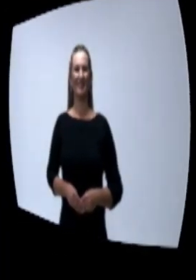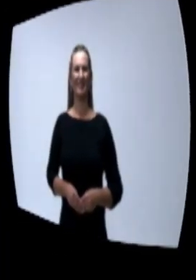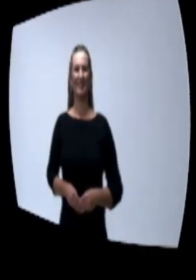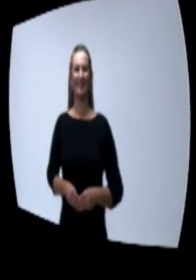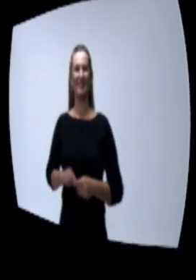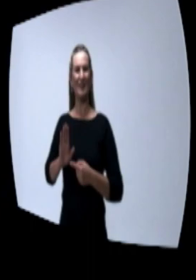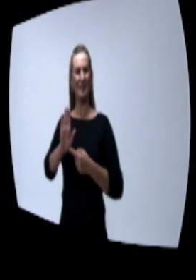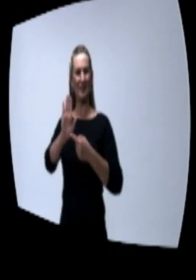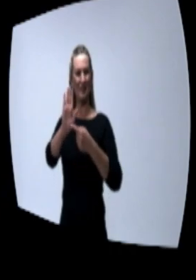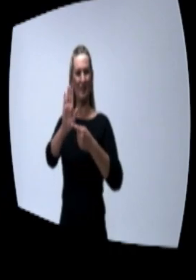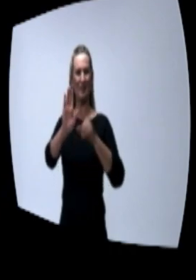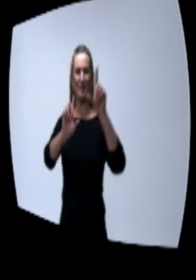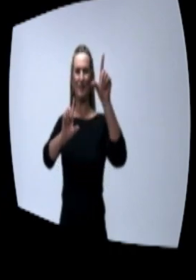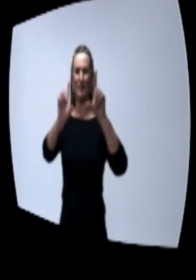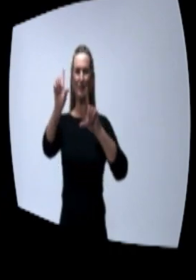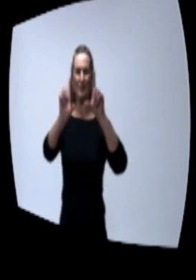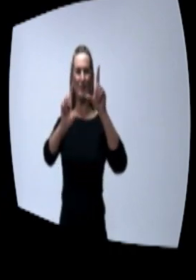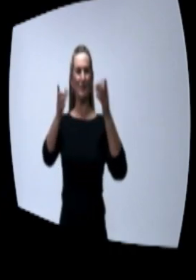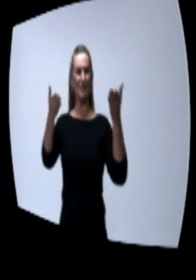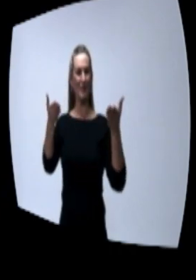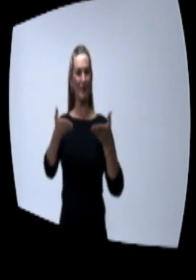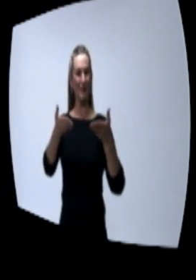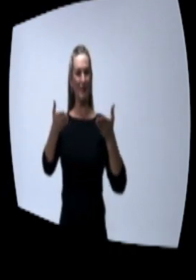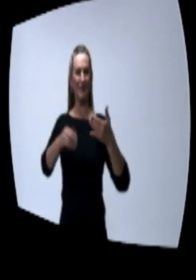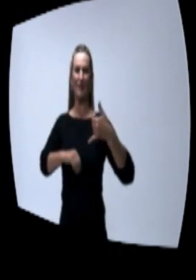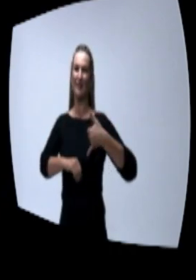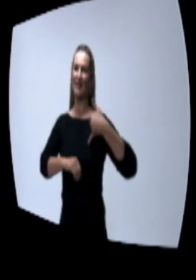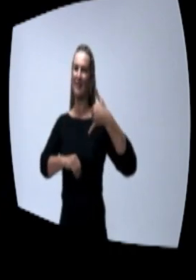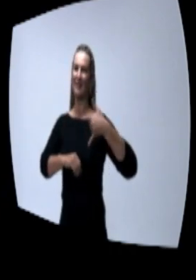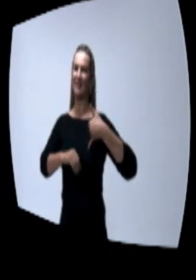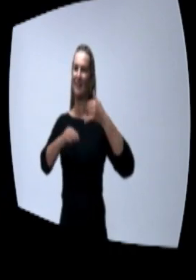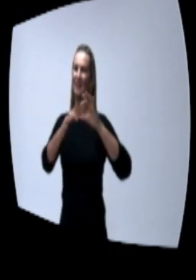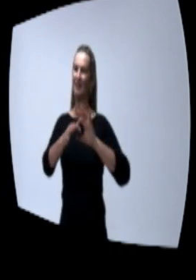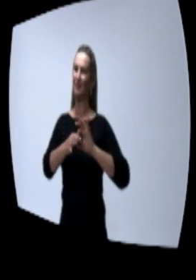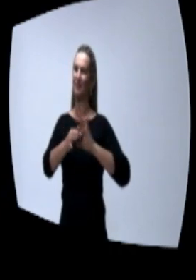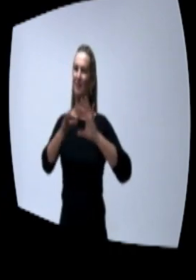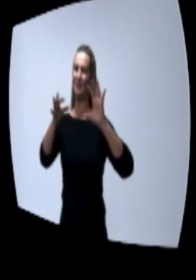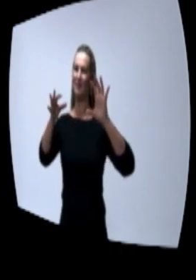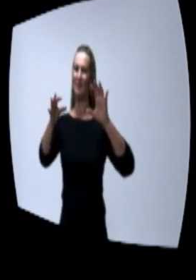O programa a seguir tem classificação indicativa livre.